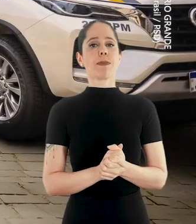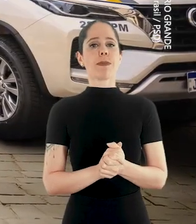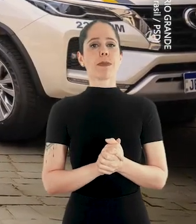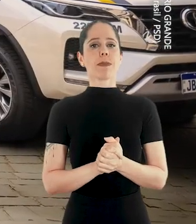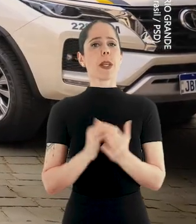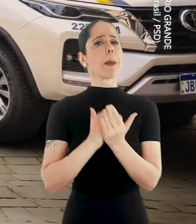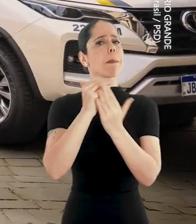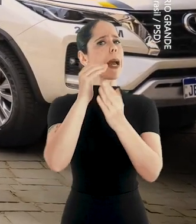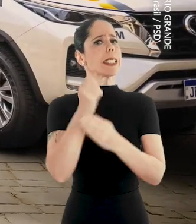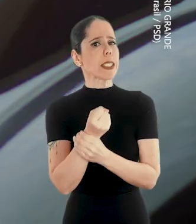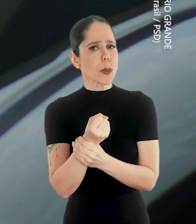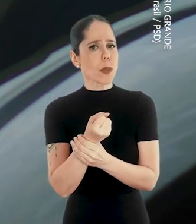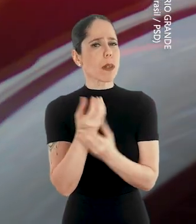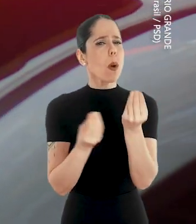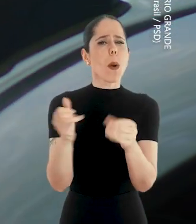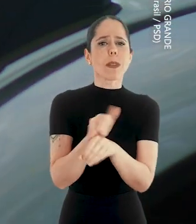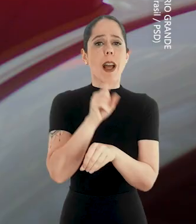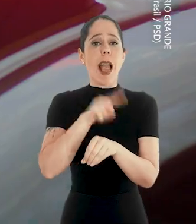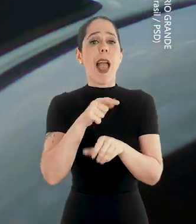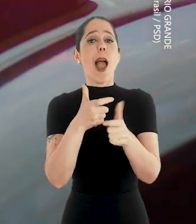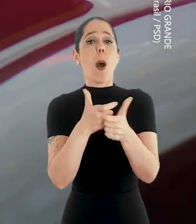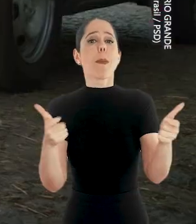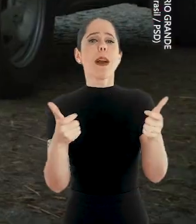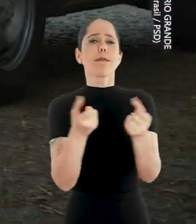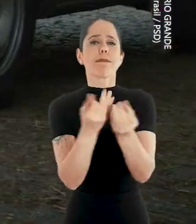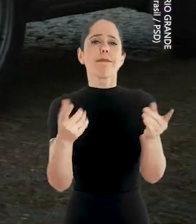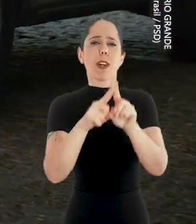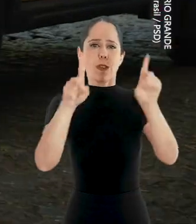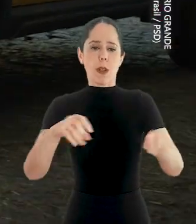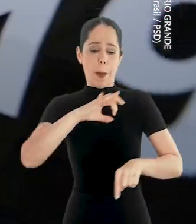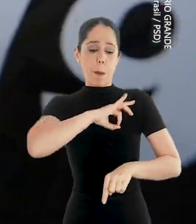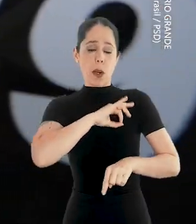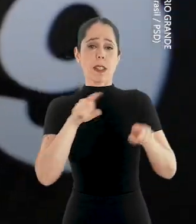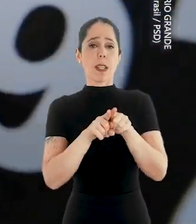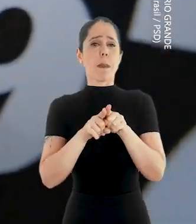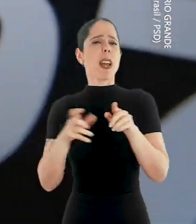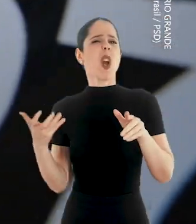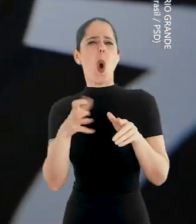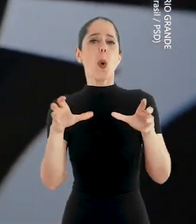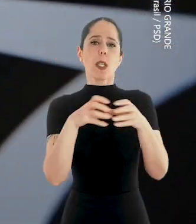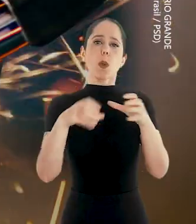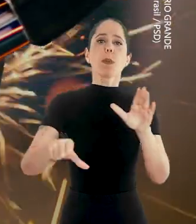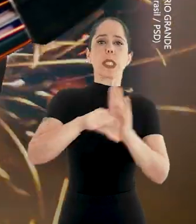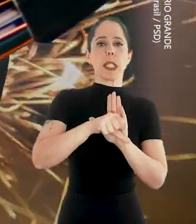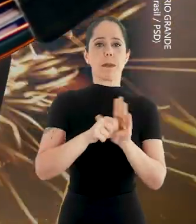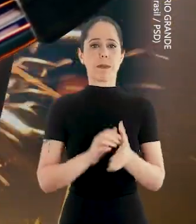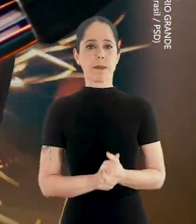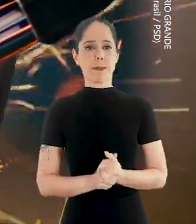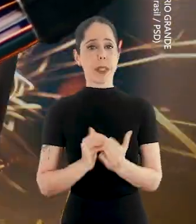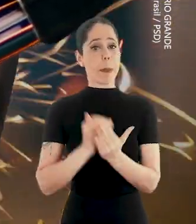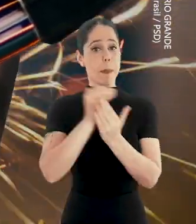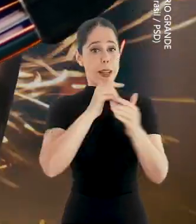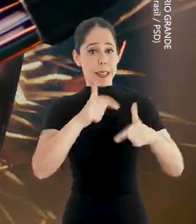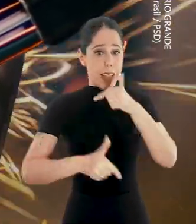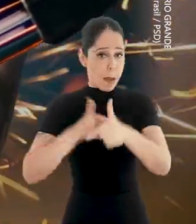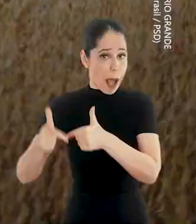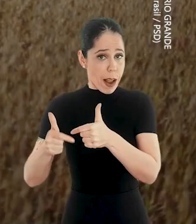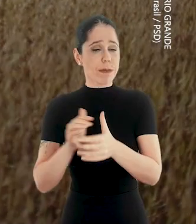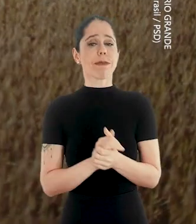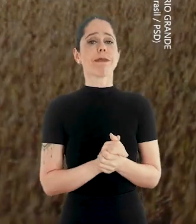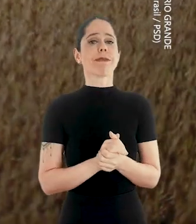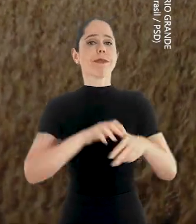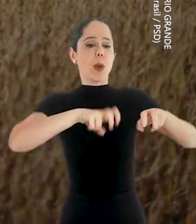Mais segurança, ampliando efetivos e combatendo facções criminosas. Mais empregos,